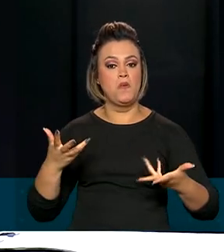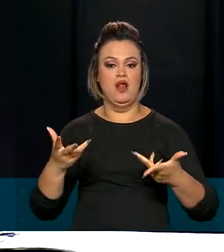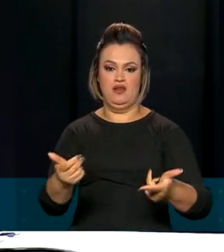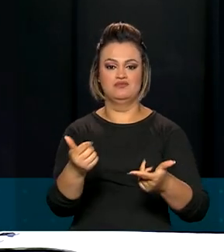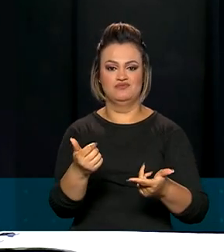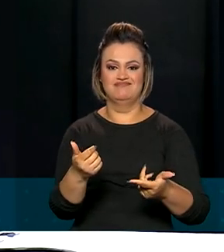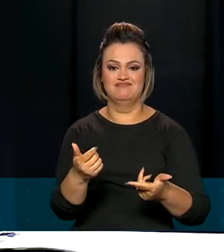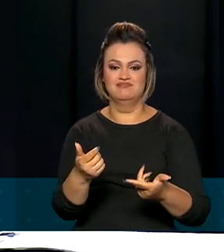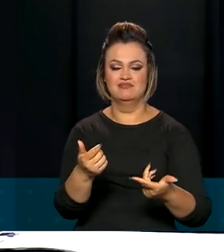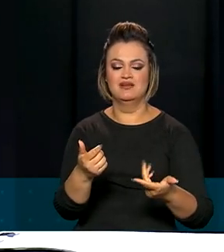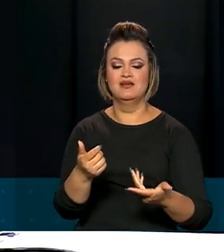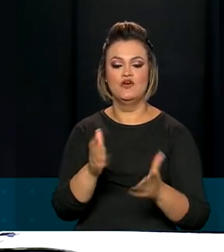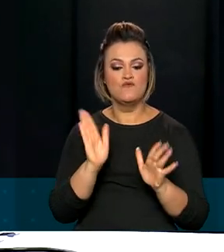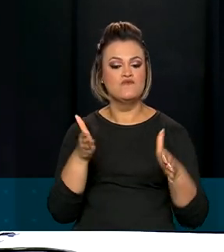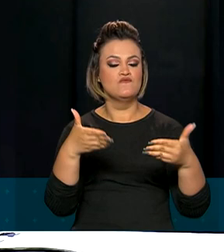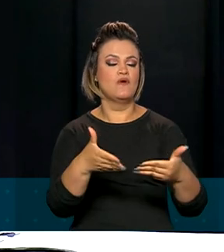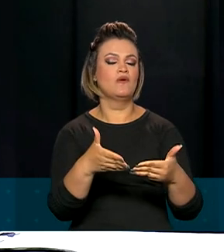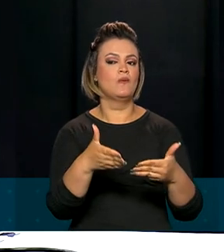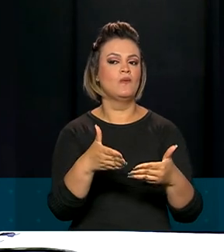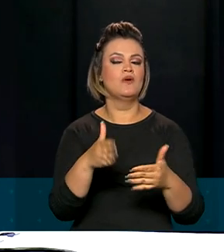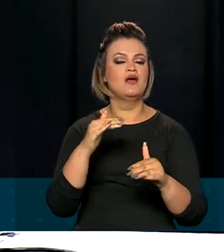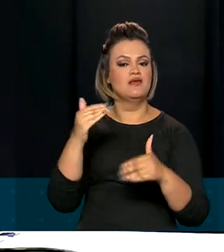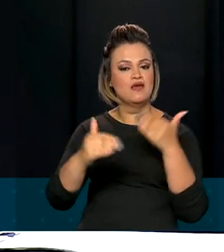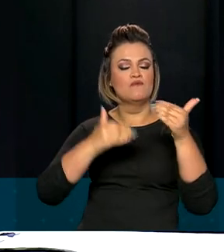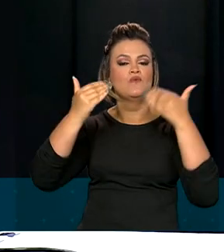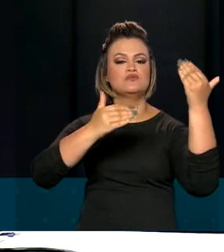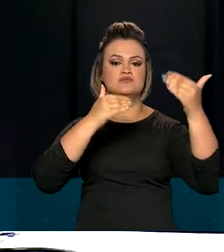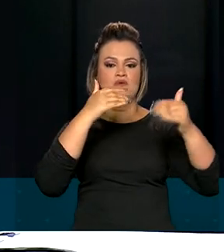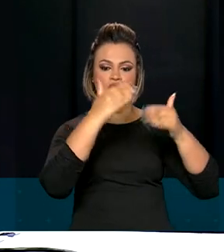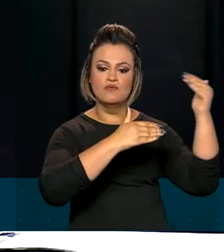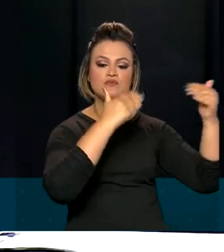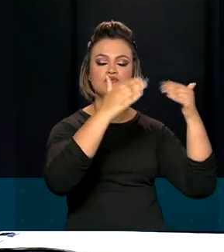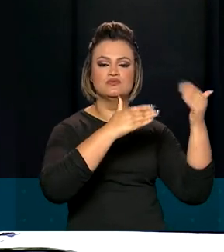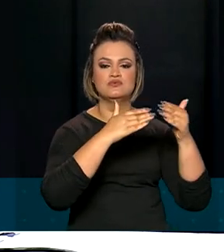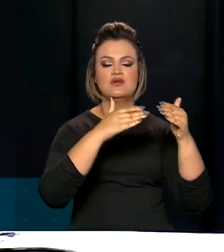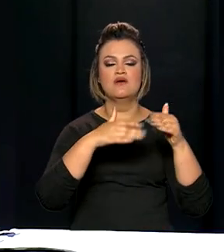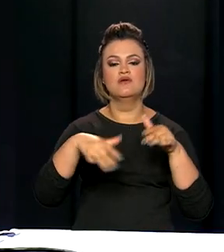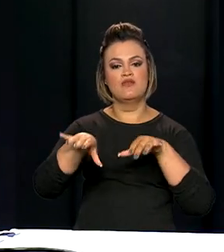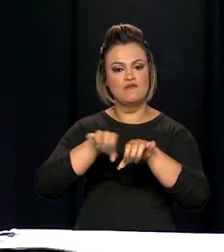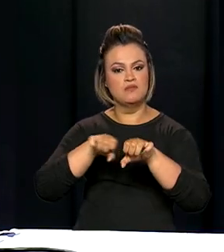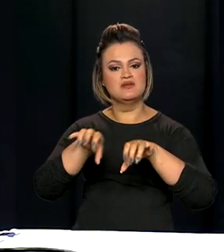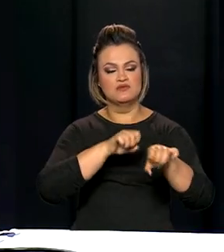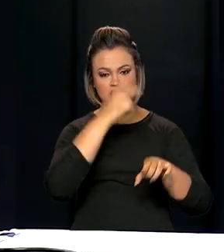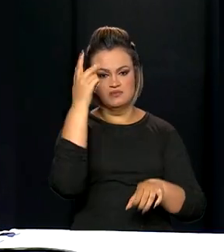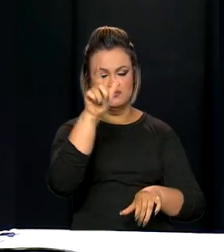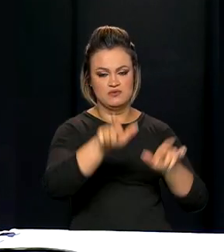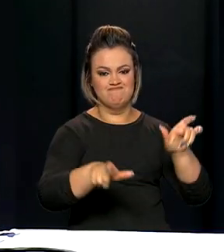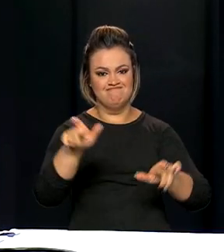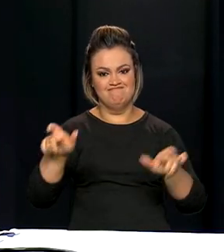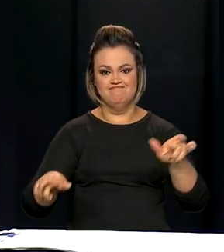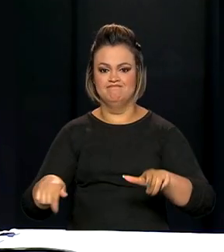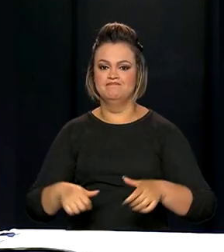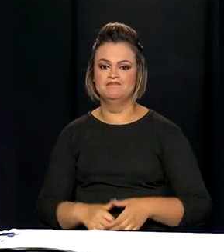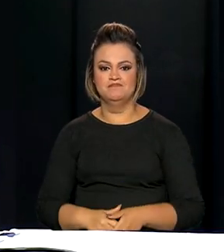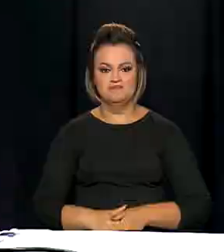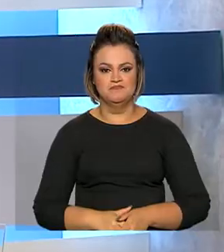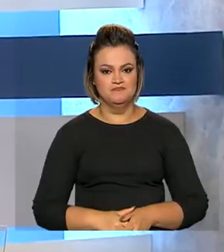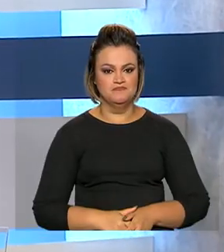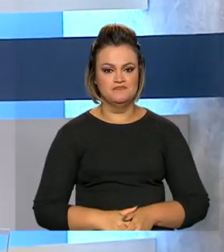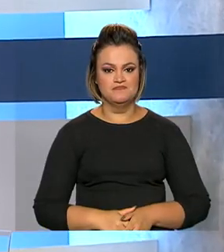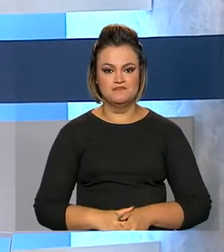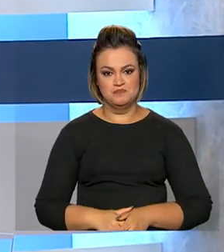e com foco na busca pela evolução crescente na formação acadêmica dos cursos avaliados.